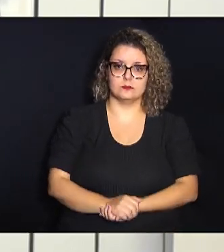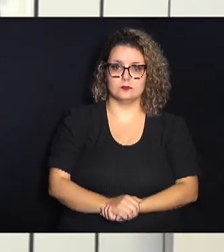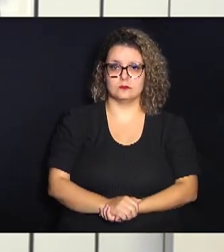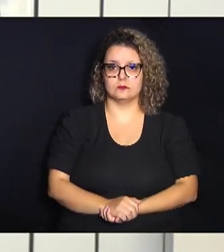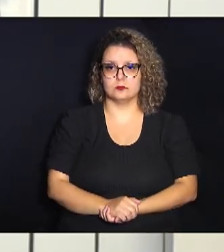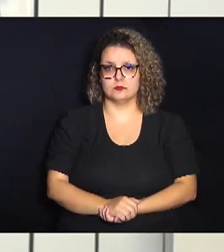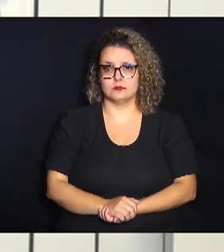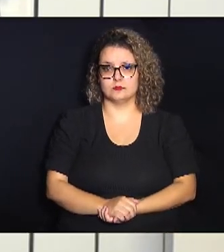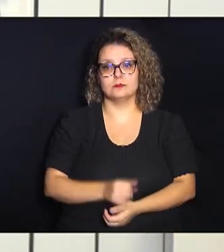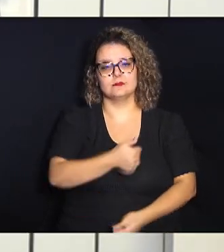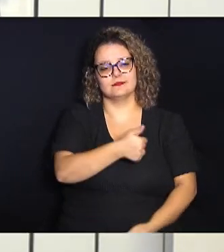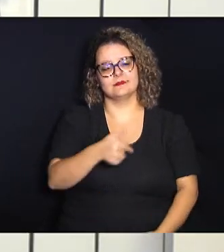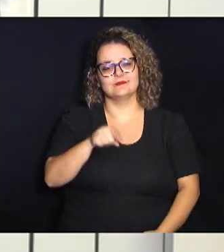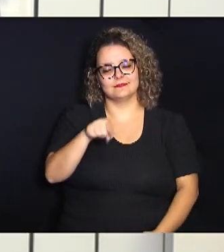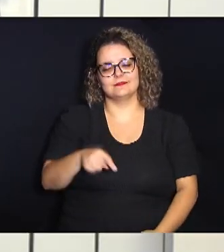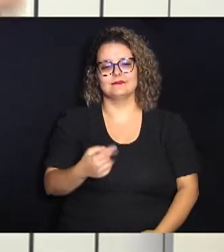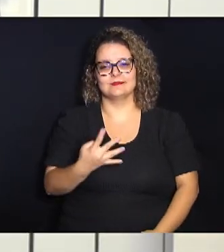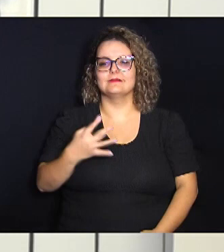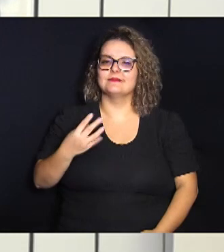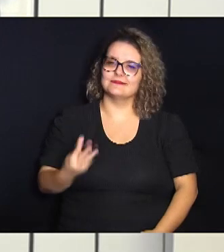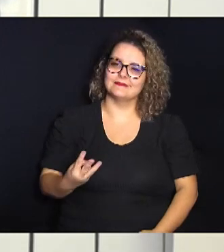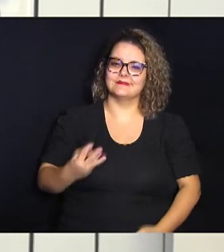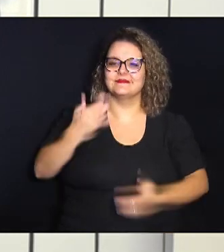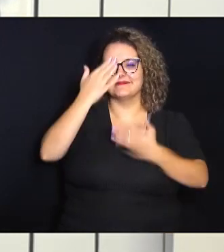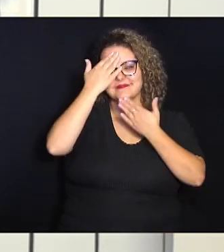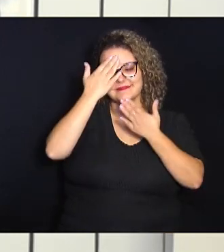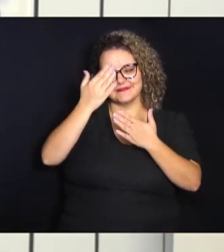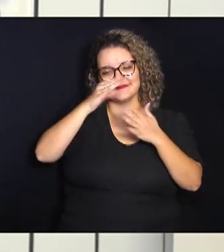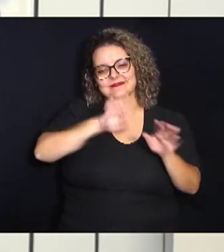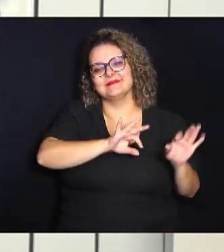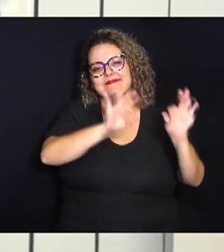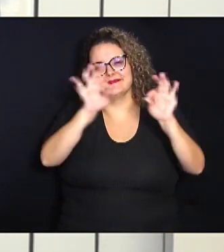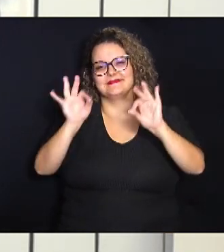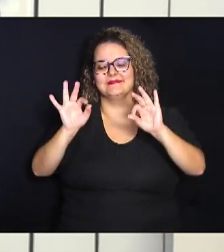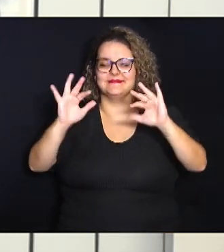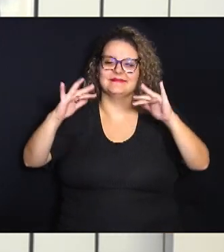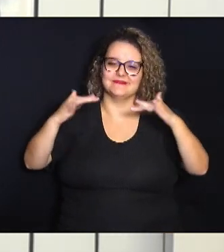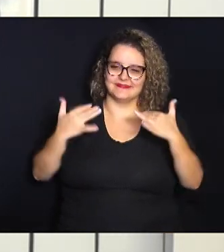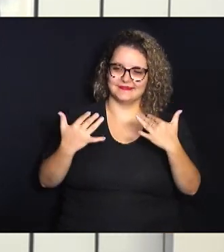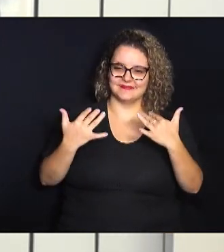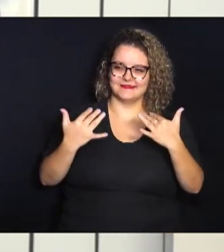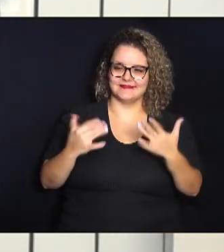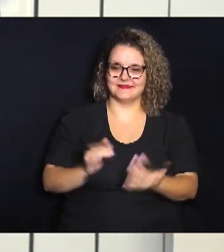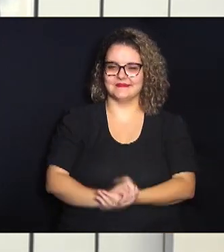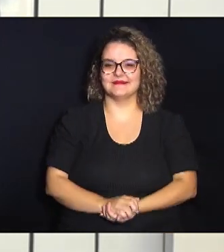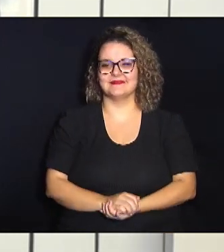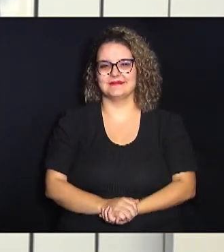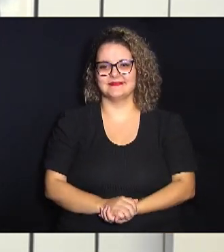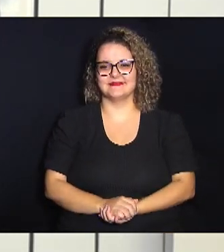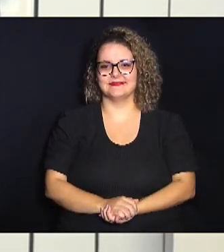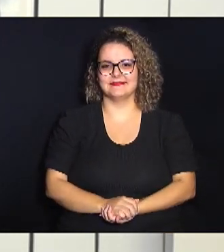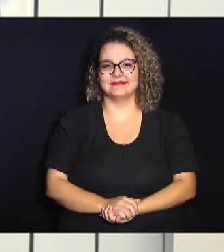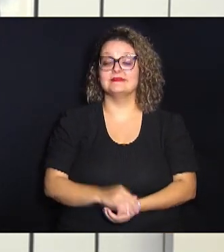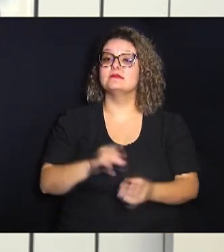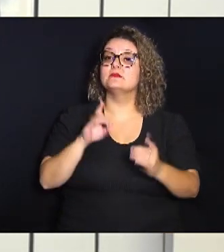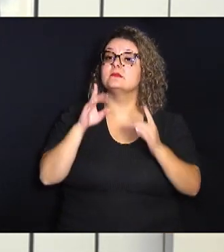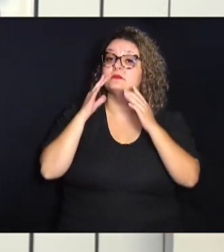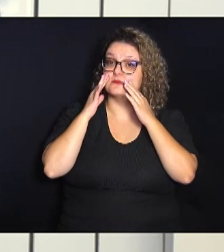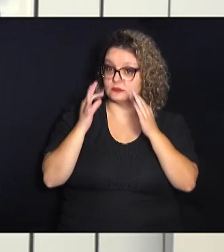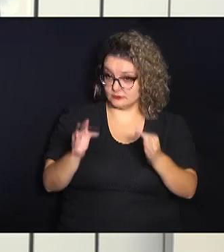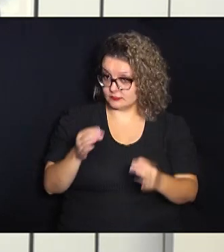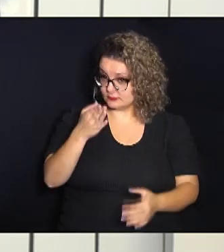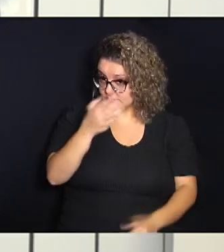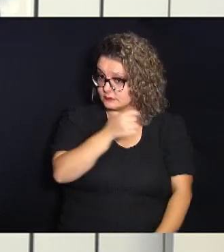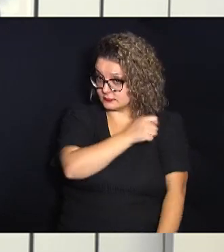Meio dia mais 43 minutos muito obrigado pela sua companhia pela sua audiência atenção você estudante